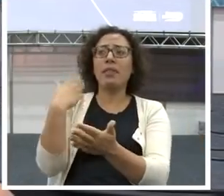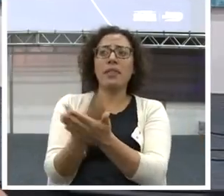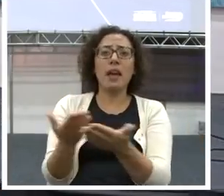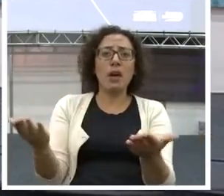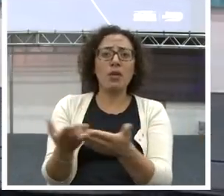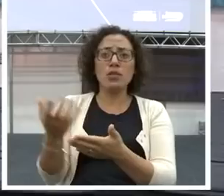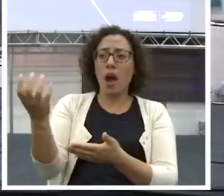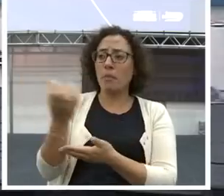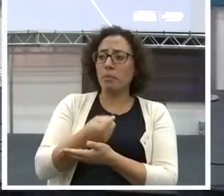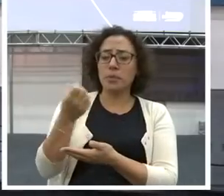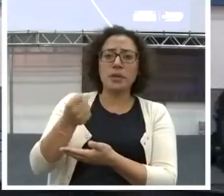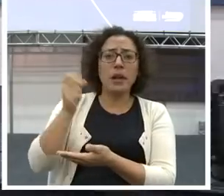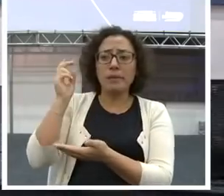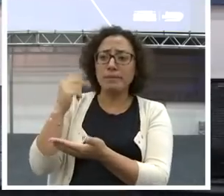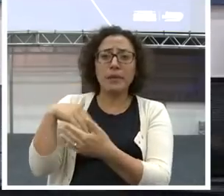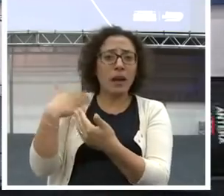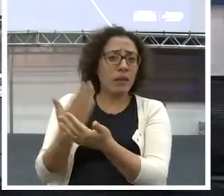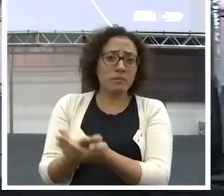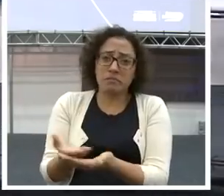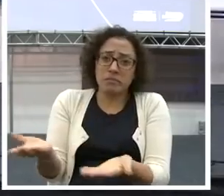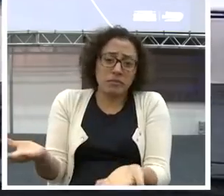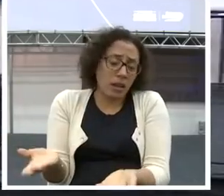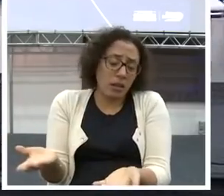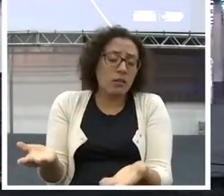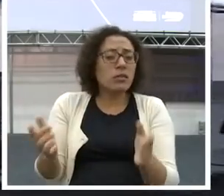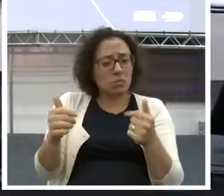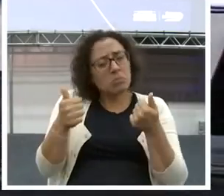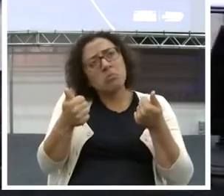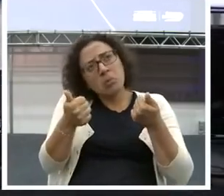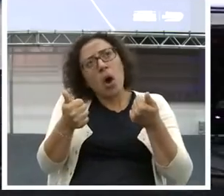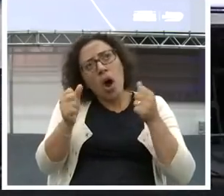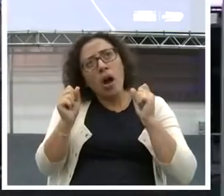aposentar como isso. Profissão digna. Ganha bem até um frentista.